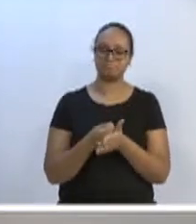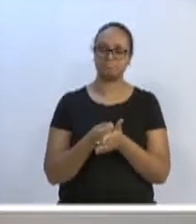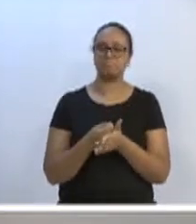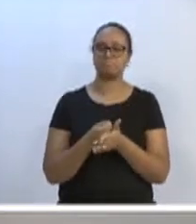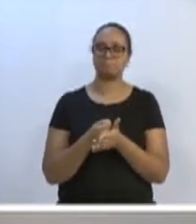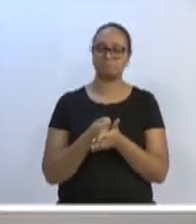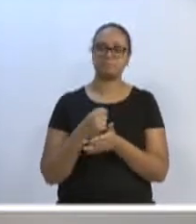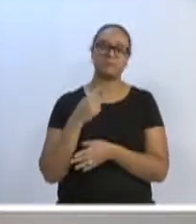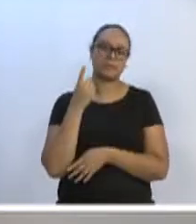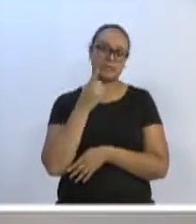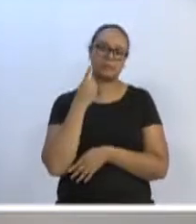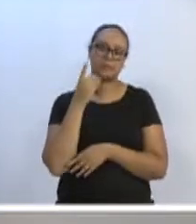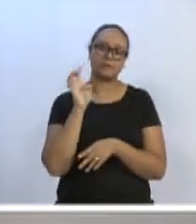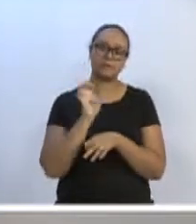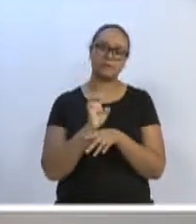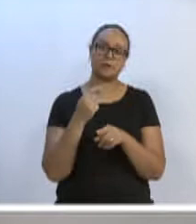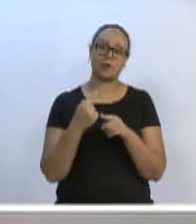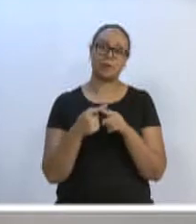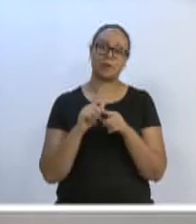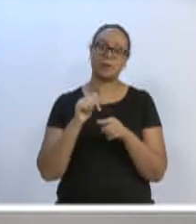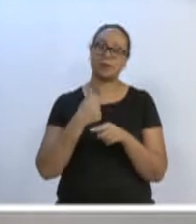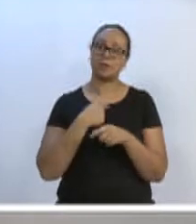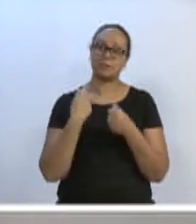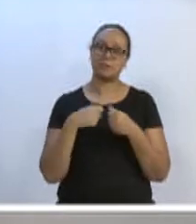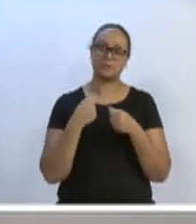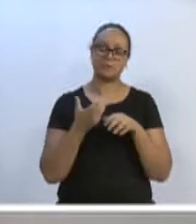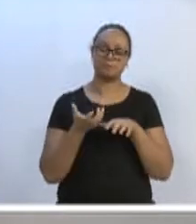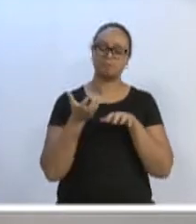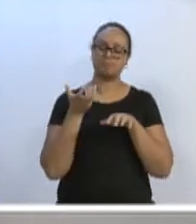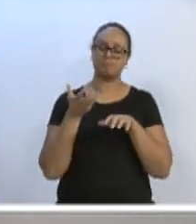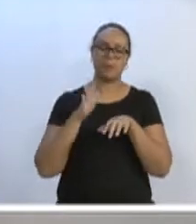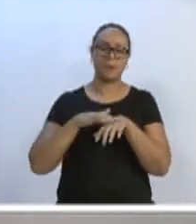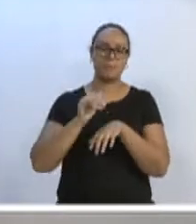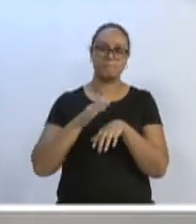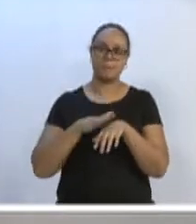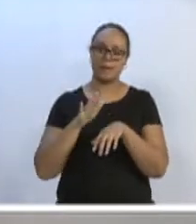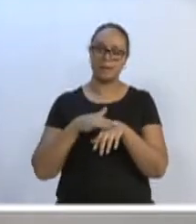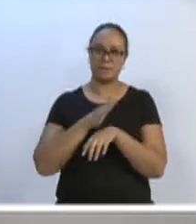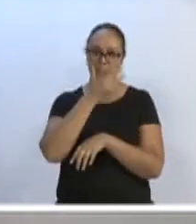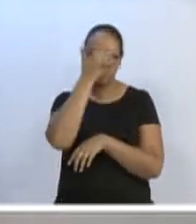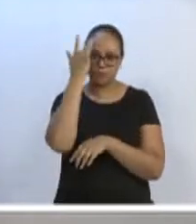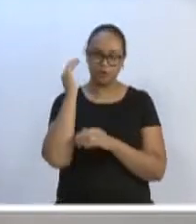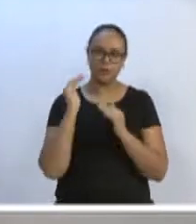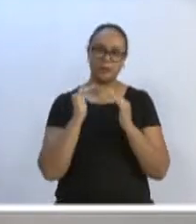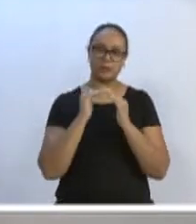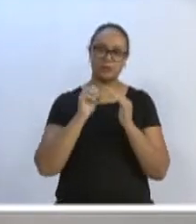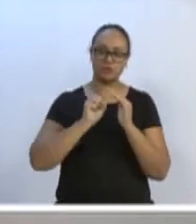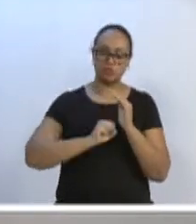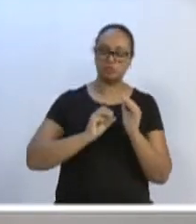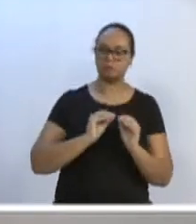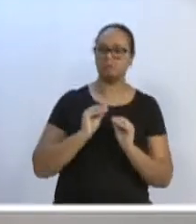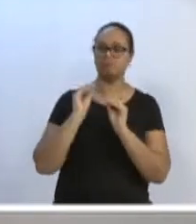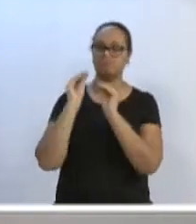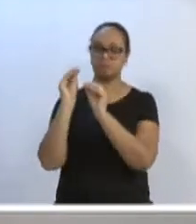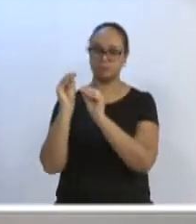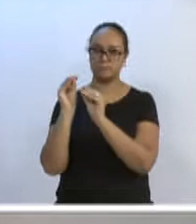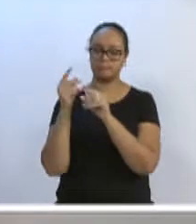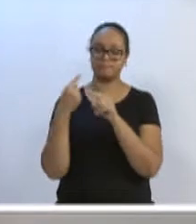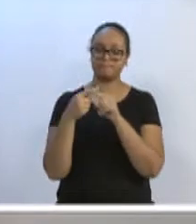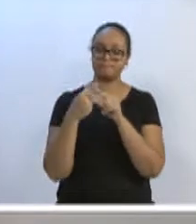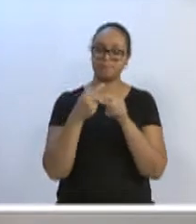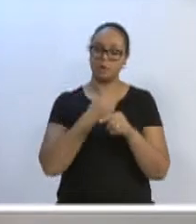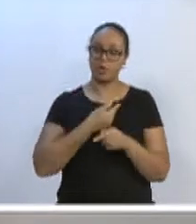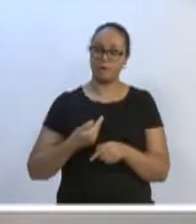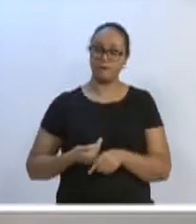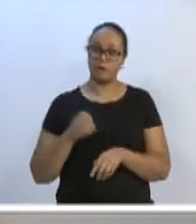nós precisamos e muito aumentar a nossa representatividade na Assembleia Legislativa para, quem sabe, vereador Adriano, o governo do Estado começar a honrar a